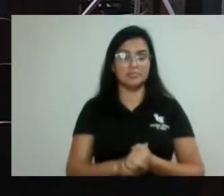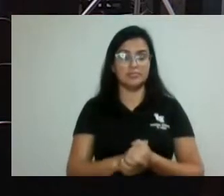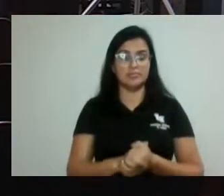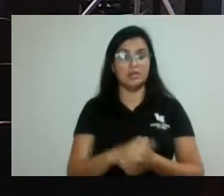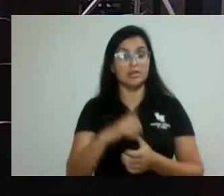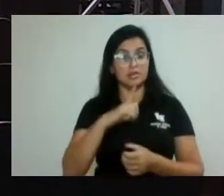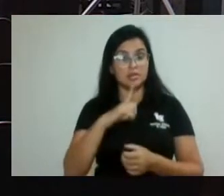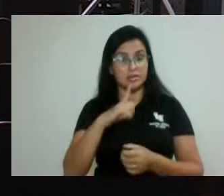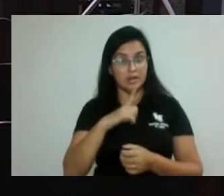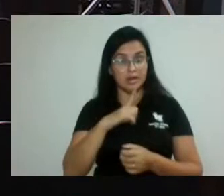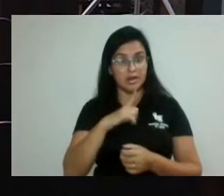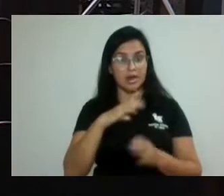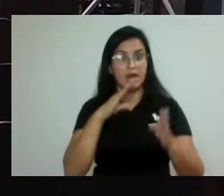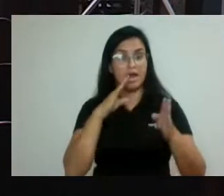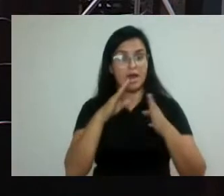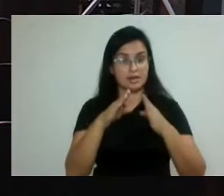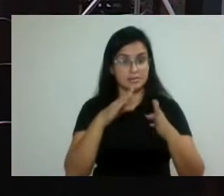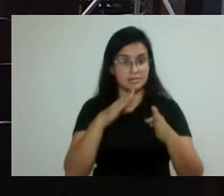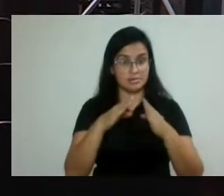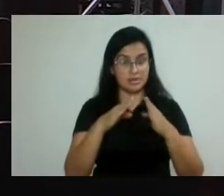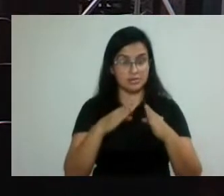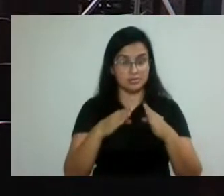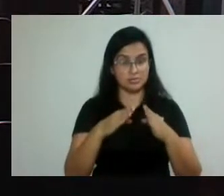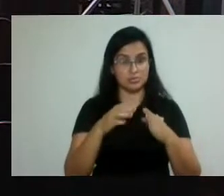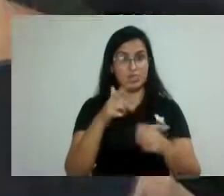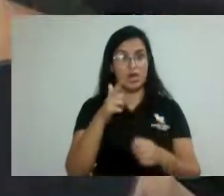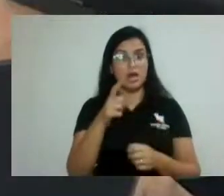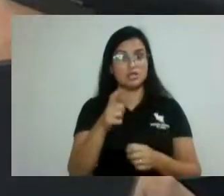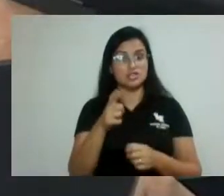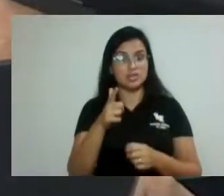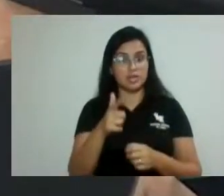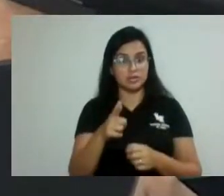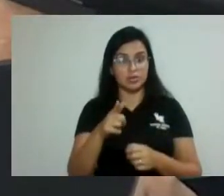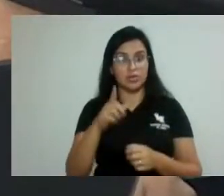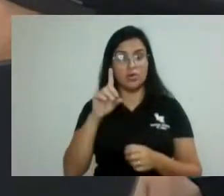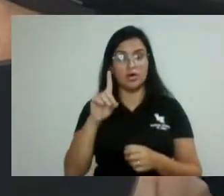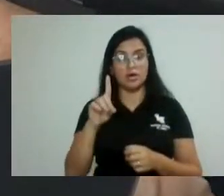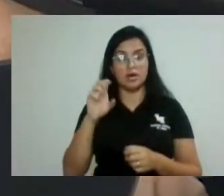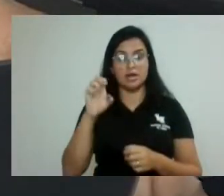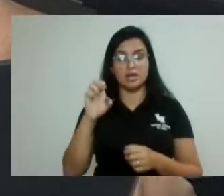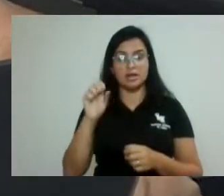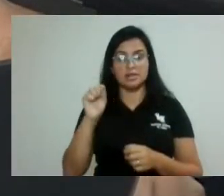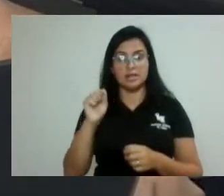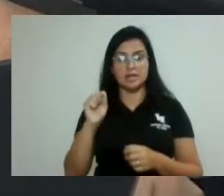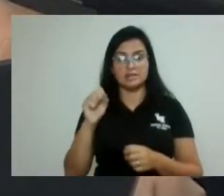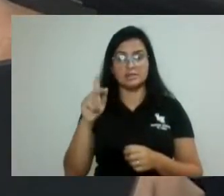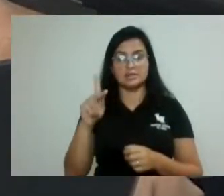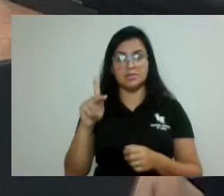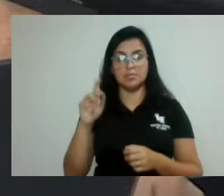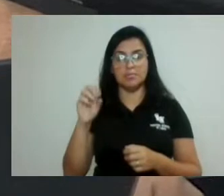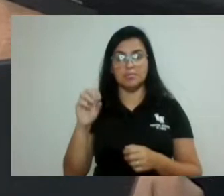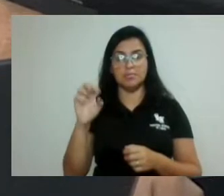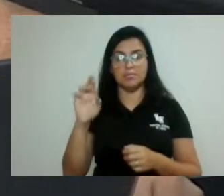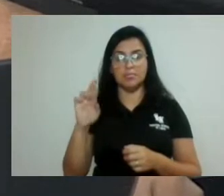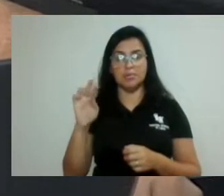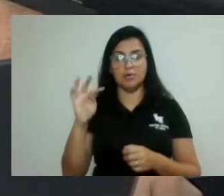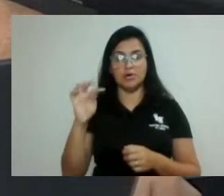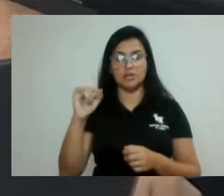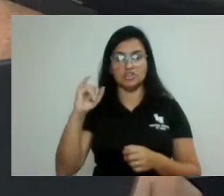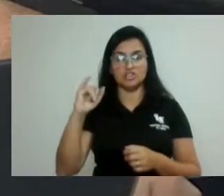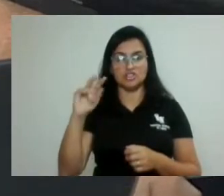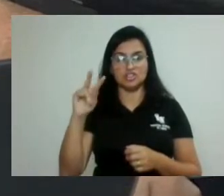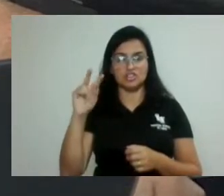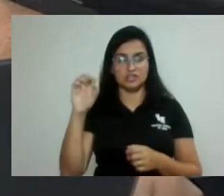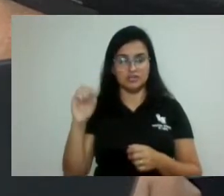desportivo, integrante de entidade de desporto legalmente constituídas, nos termos